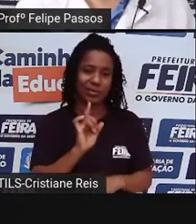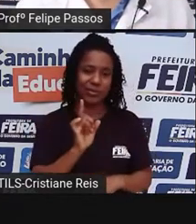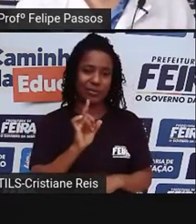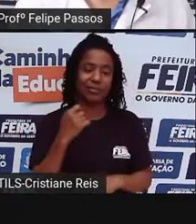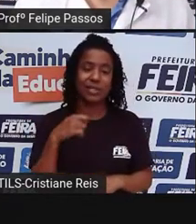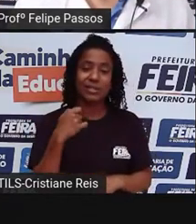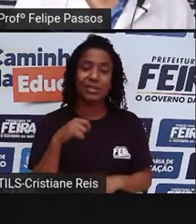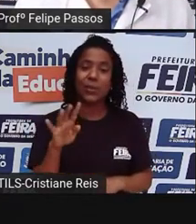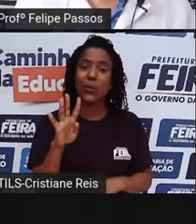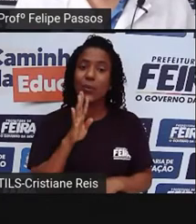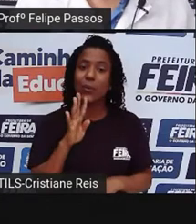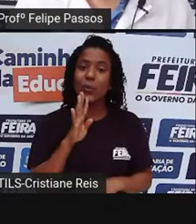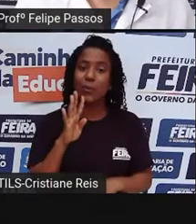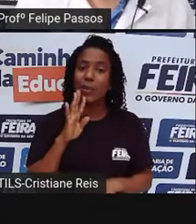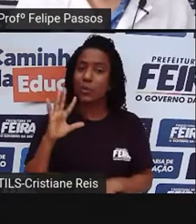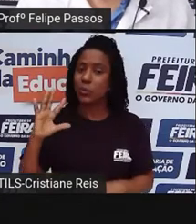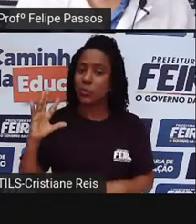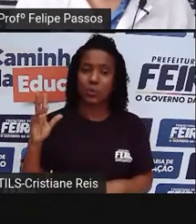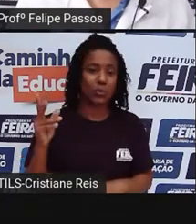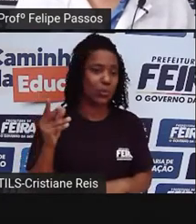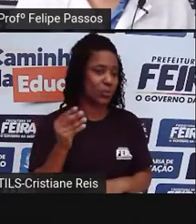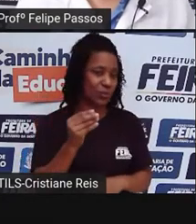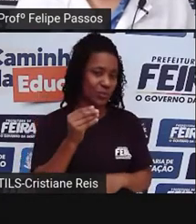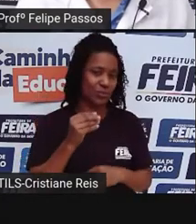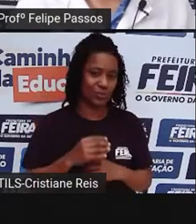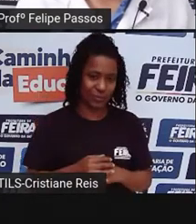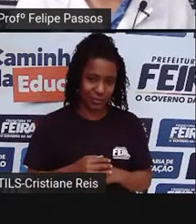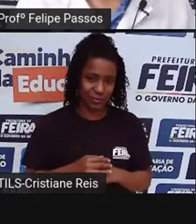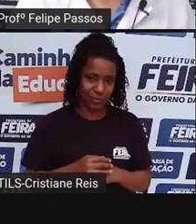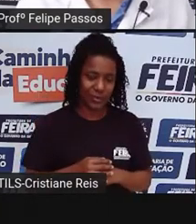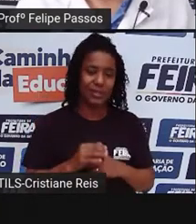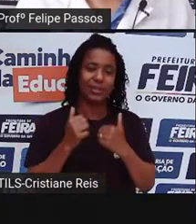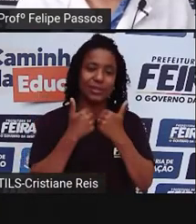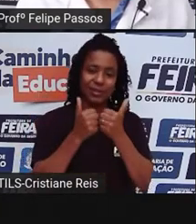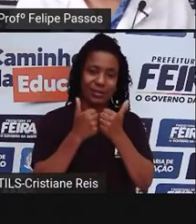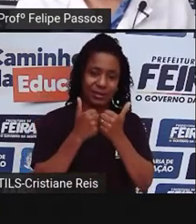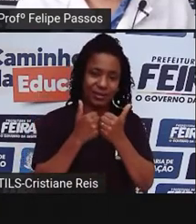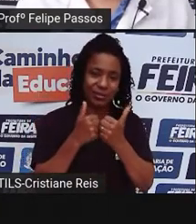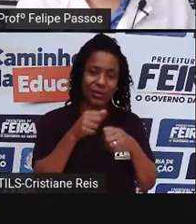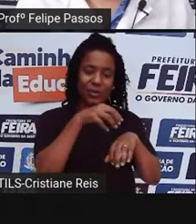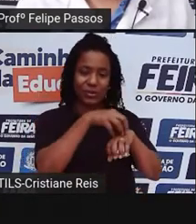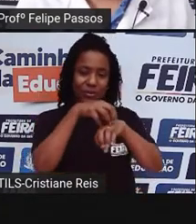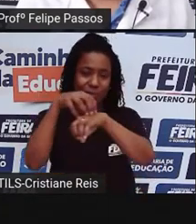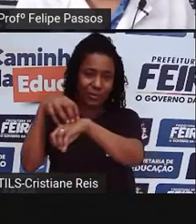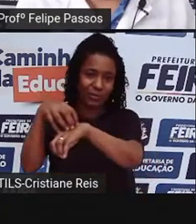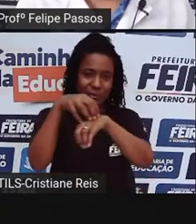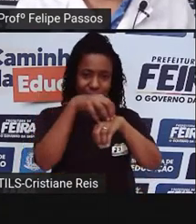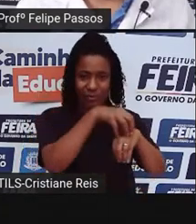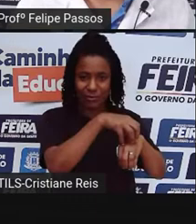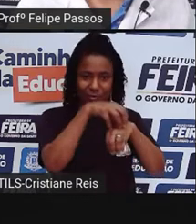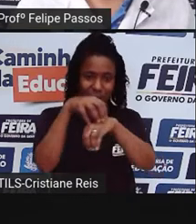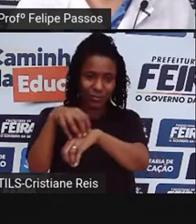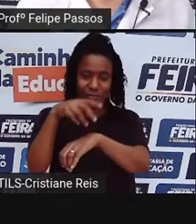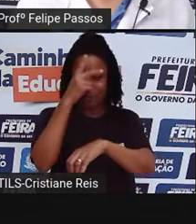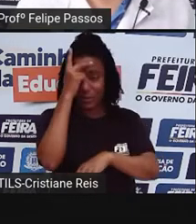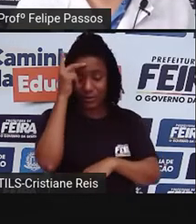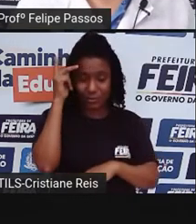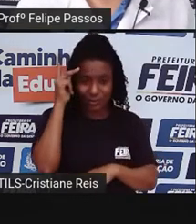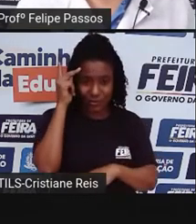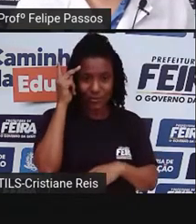para garantir um trânsito, um transporte de pessoas, de objetos, de mercadorias,